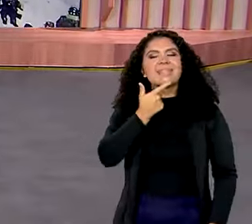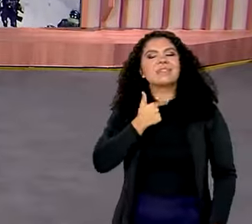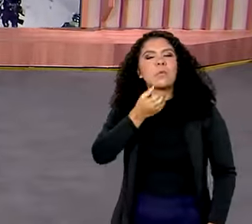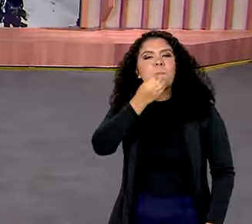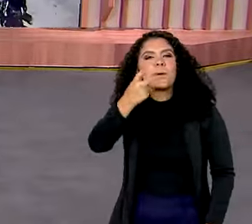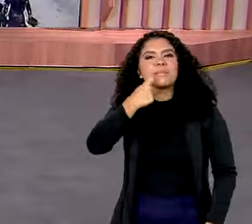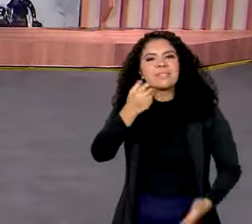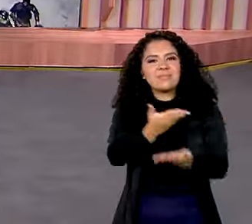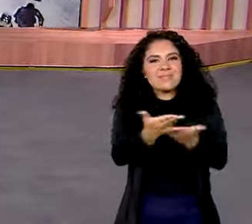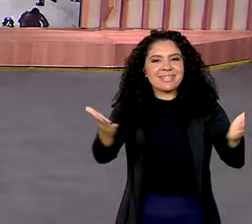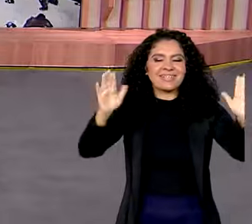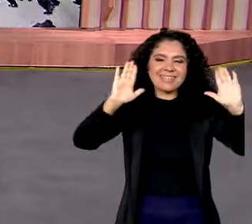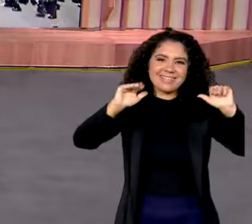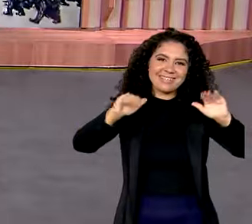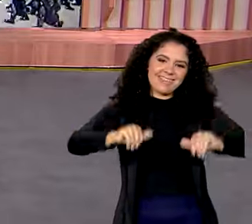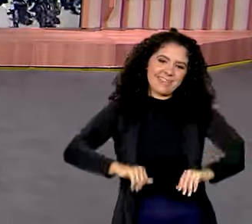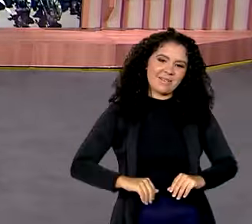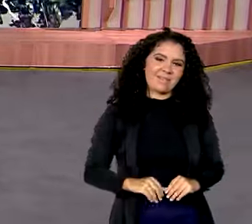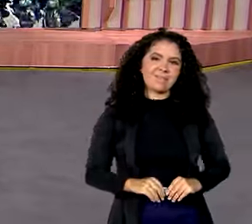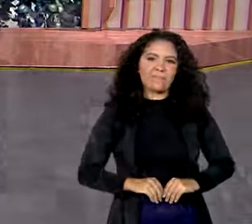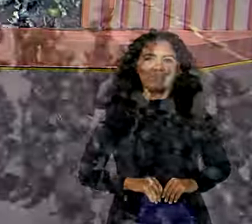sexta-feira, até a próxima. Tchau!